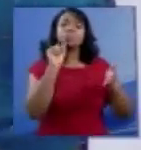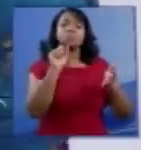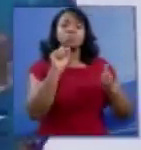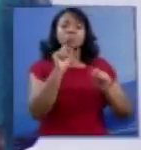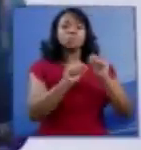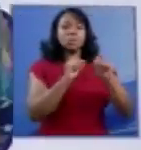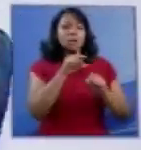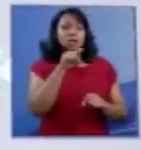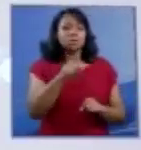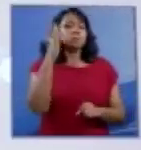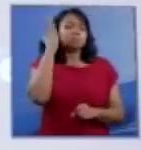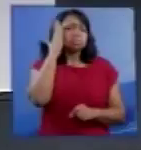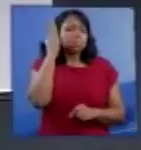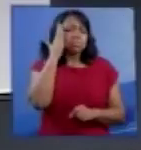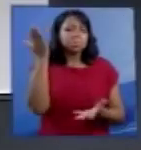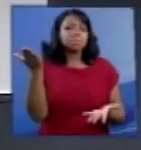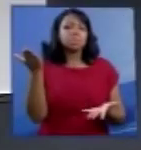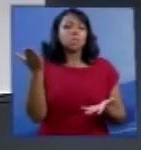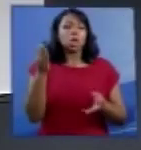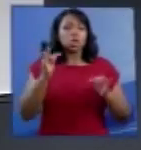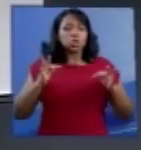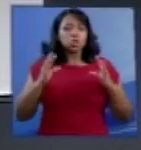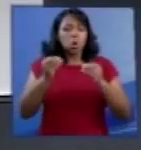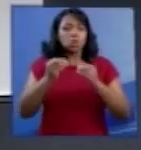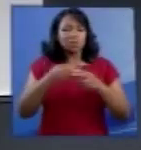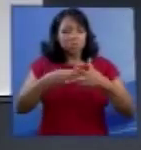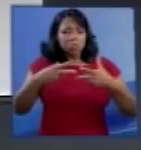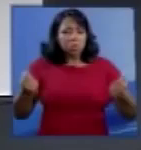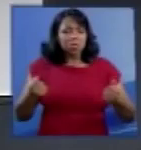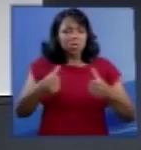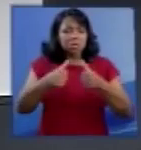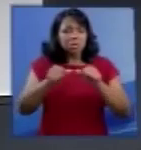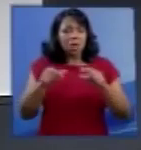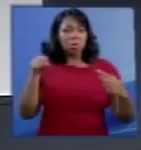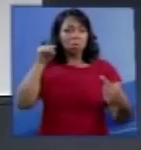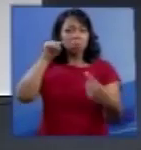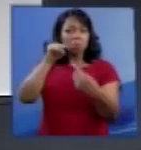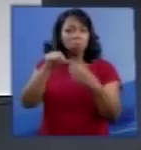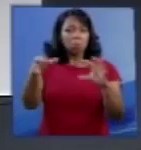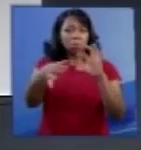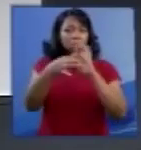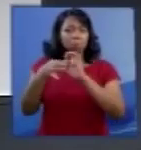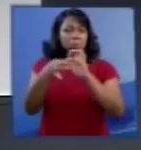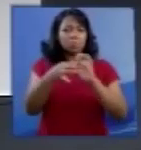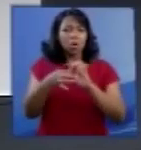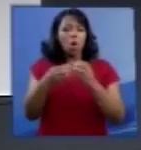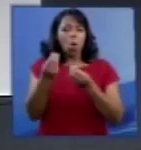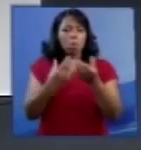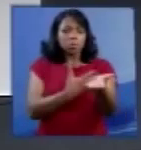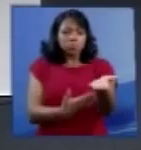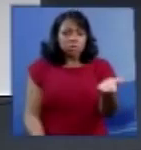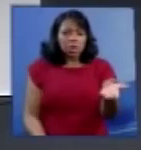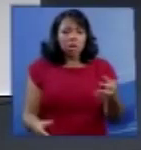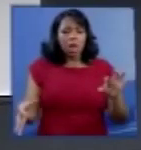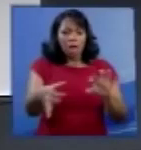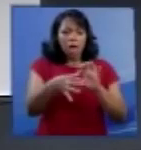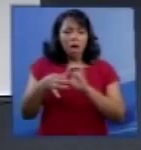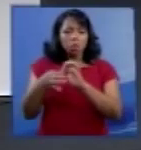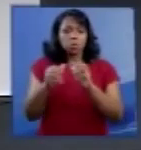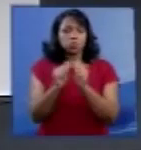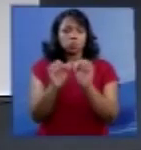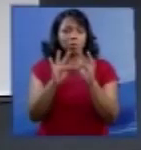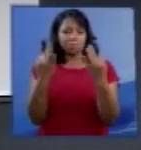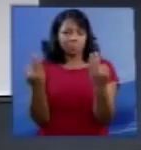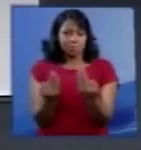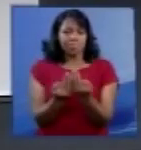isto sabemos, todas as coisas estão ligadas, como sangue que une uma família.